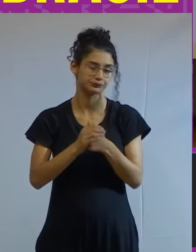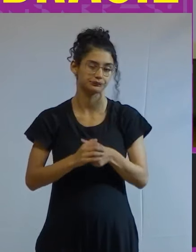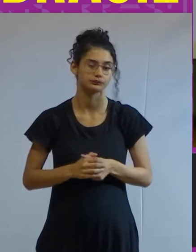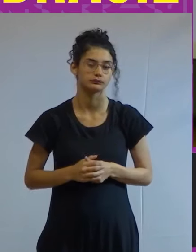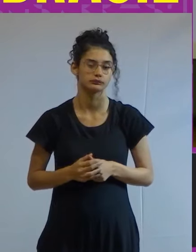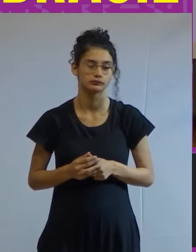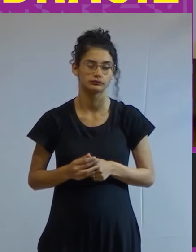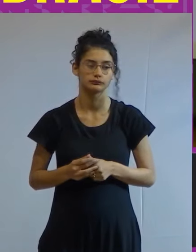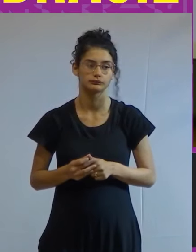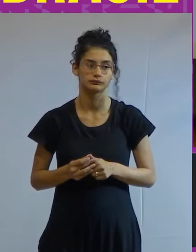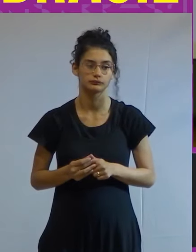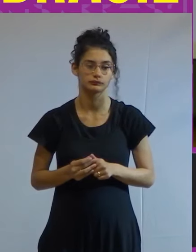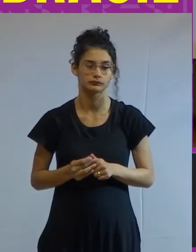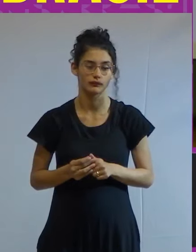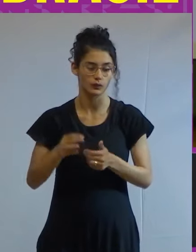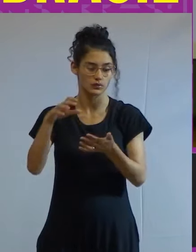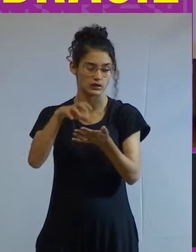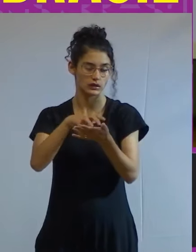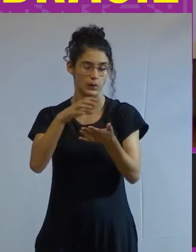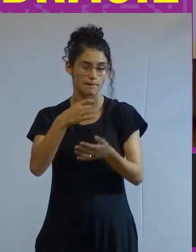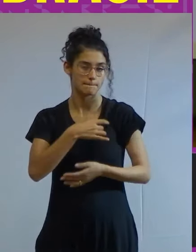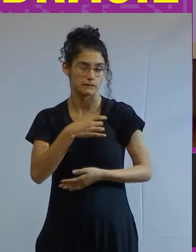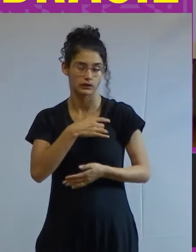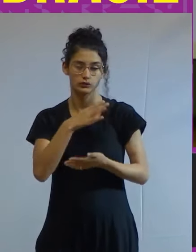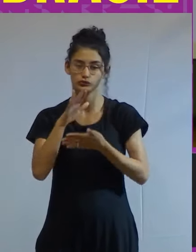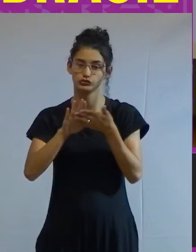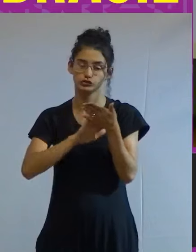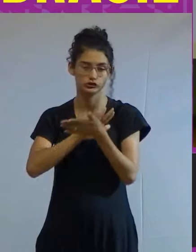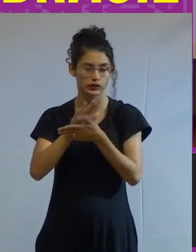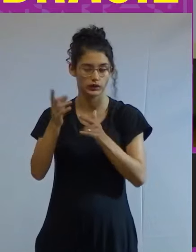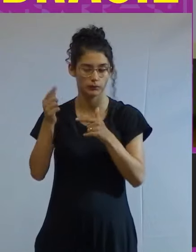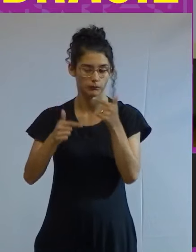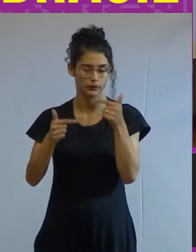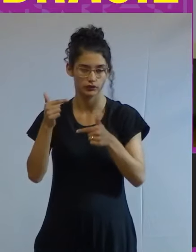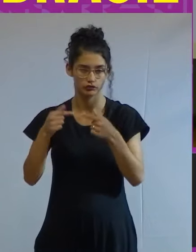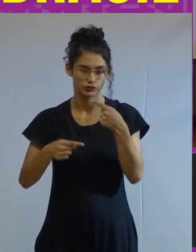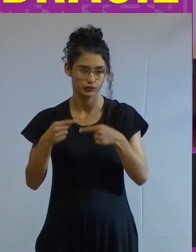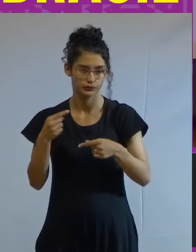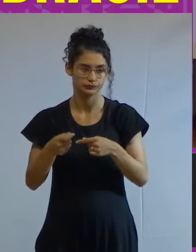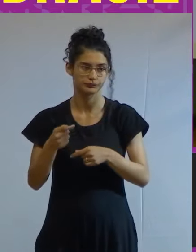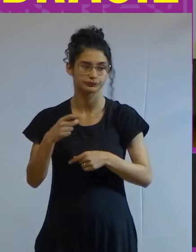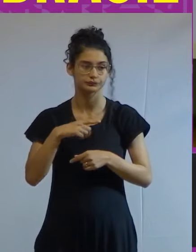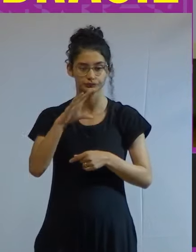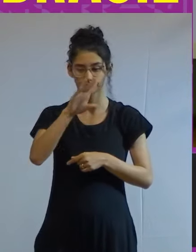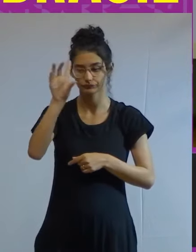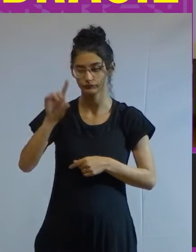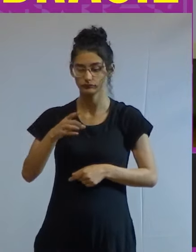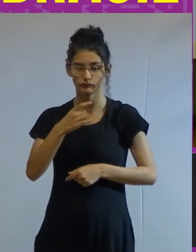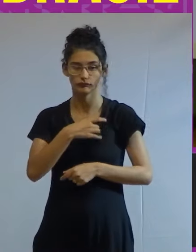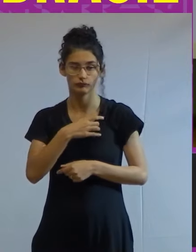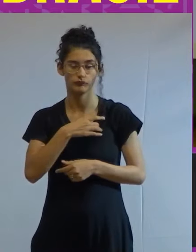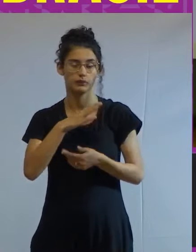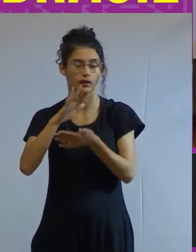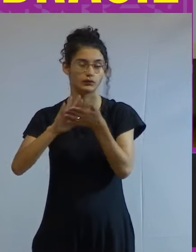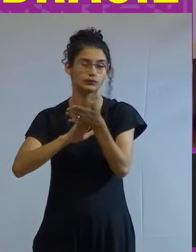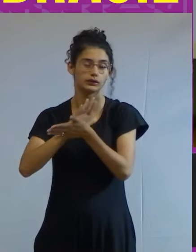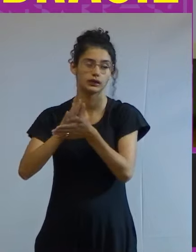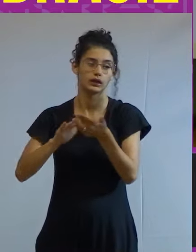o centrão sem medo na sua expressão política então você tem uma direita sem medo que está ali